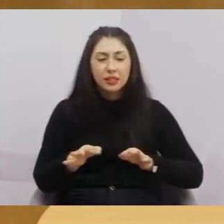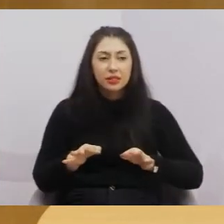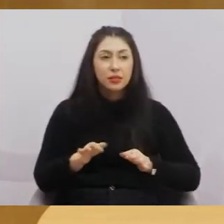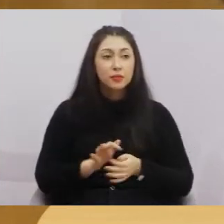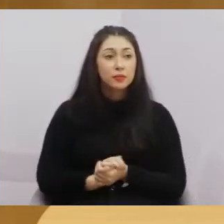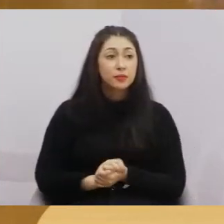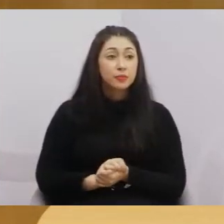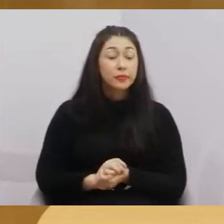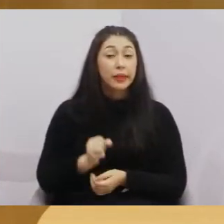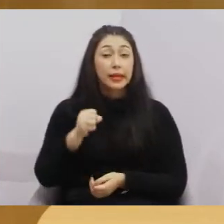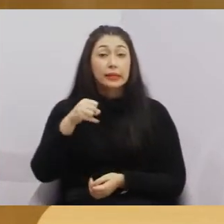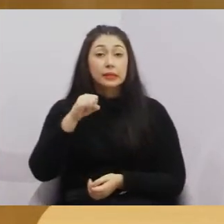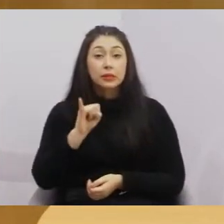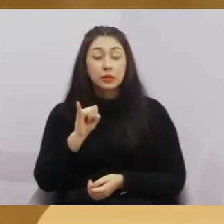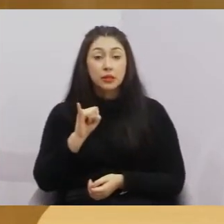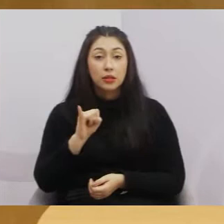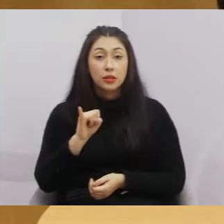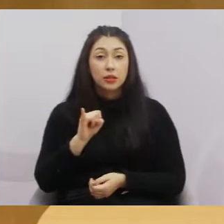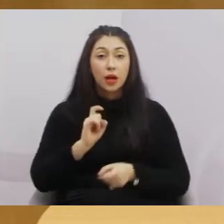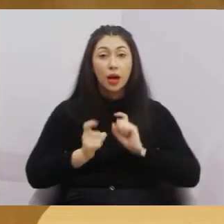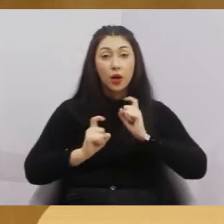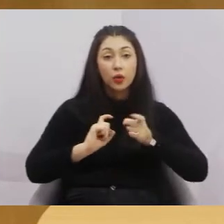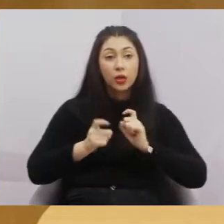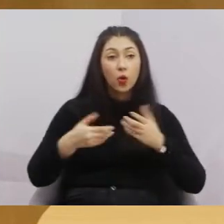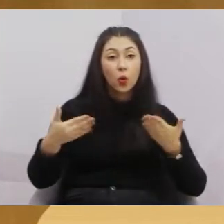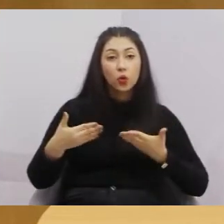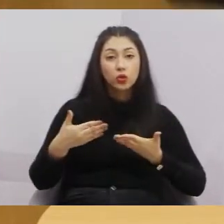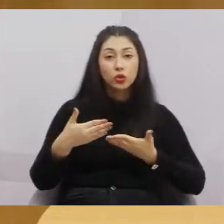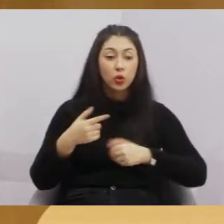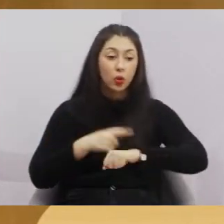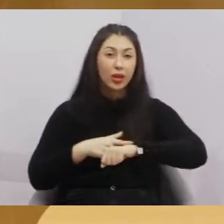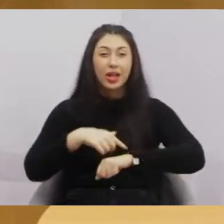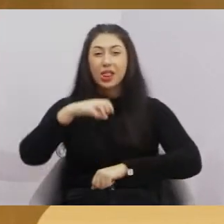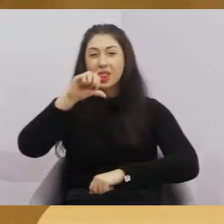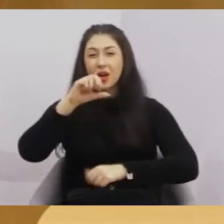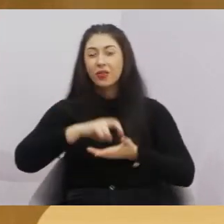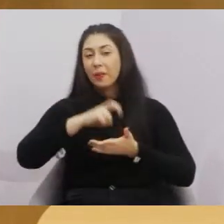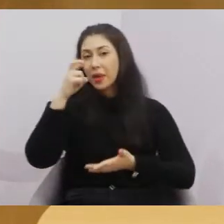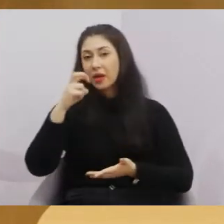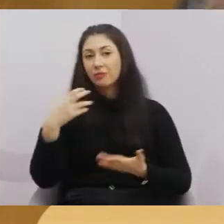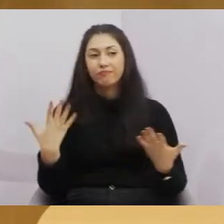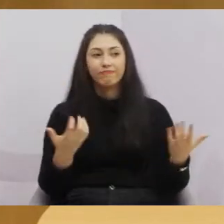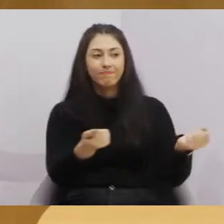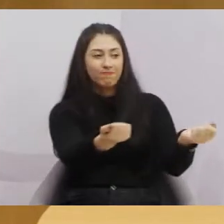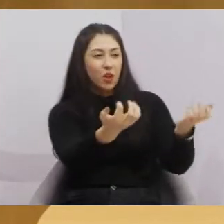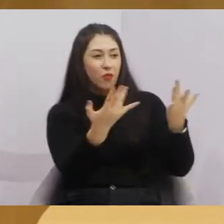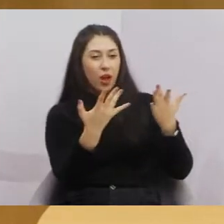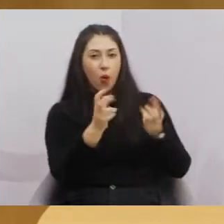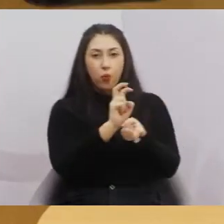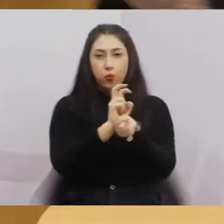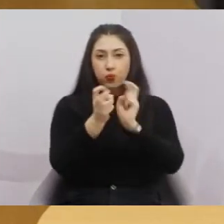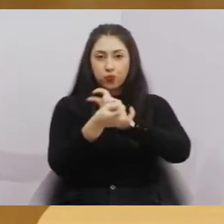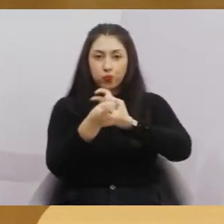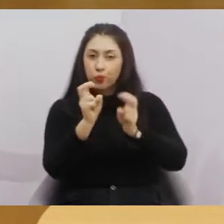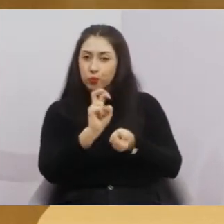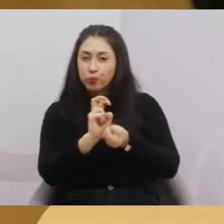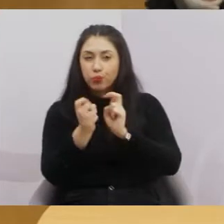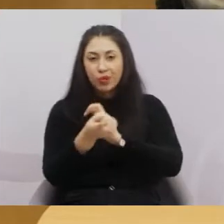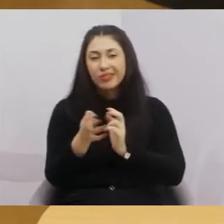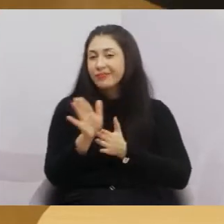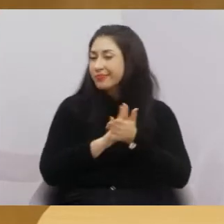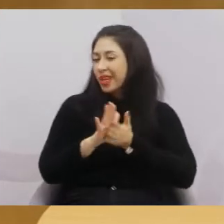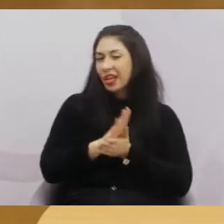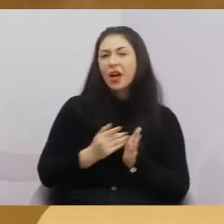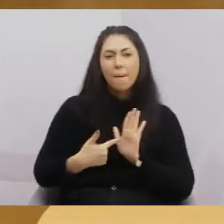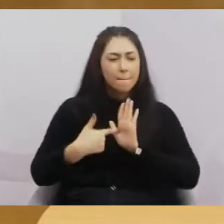Hernandes, que se a sessão de câmara hoje fosse às 9 horas, não estava aquele pessoal aqui da Capoeira, que fez um